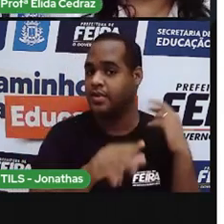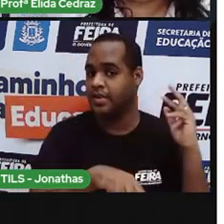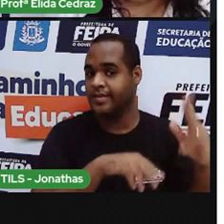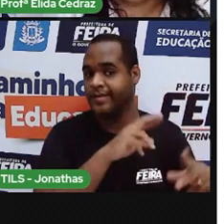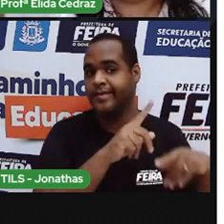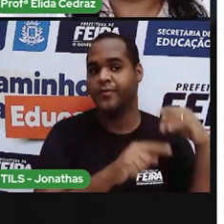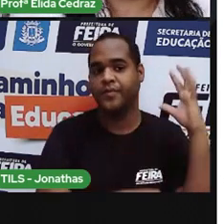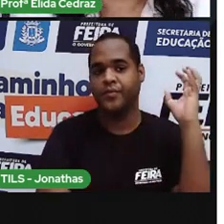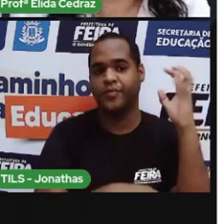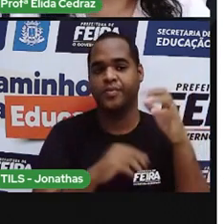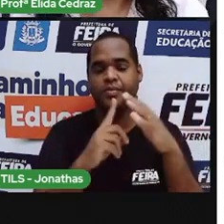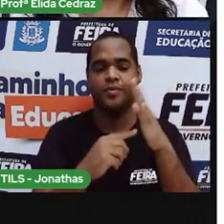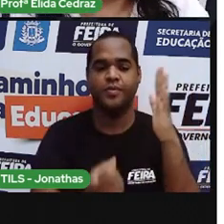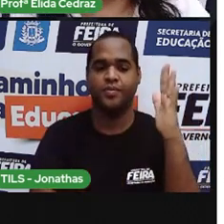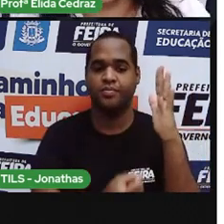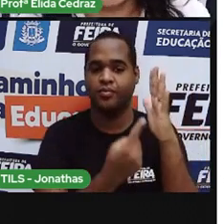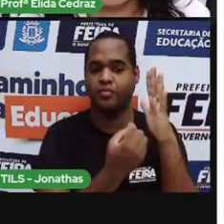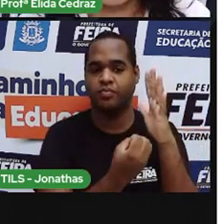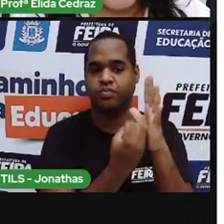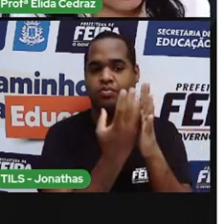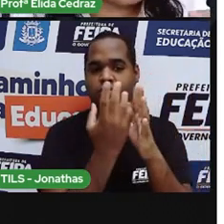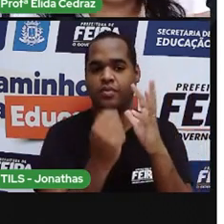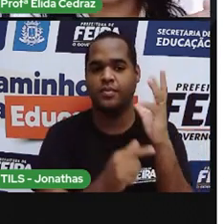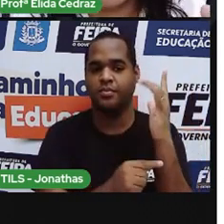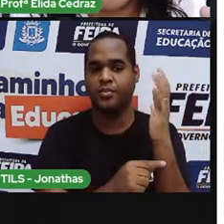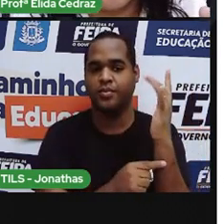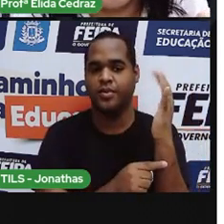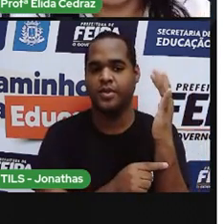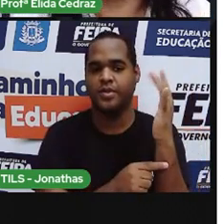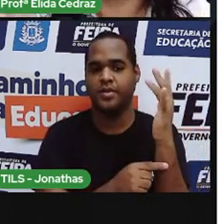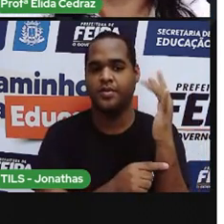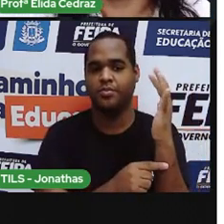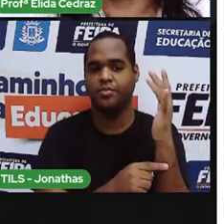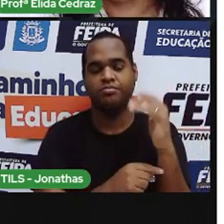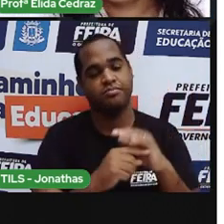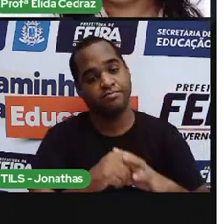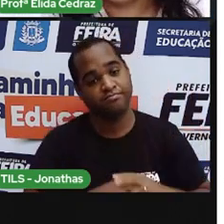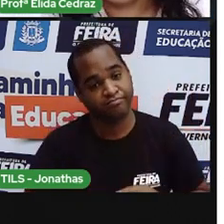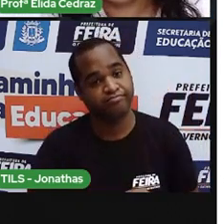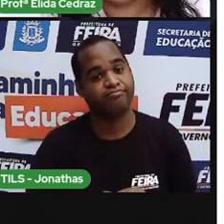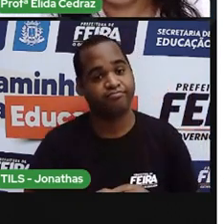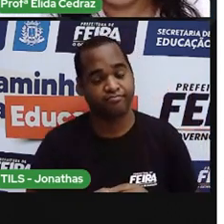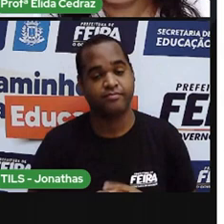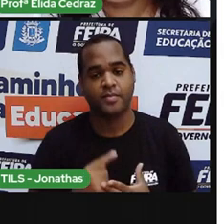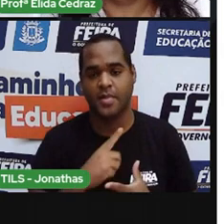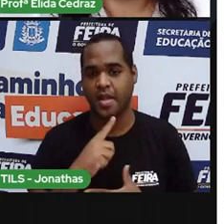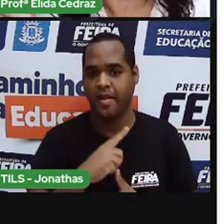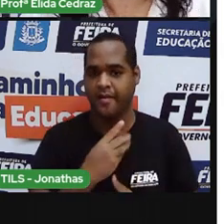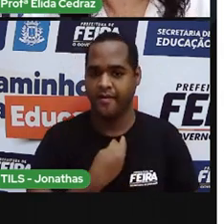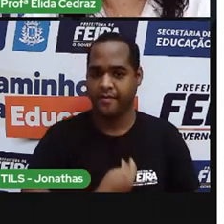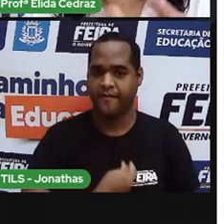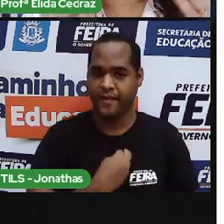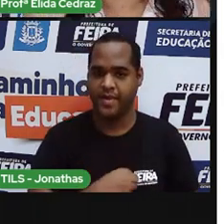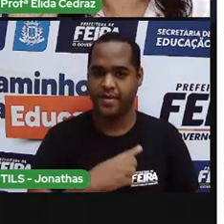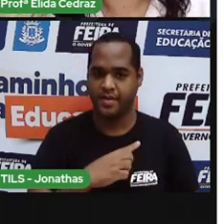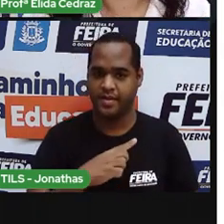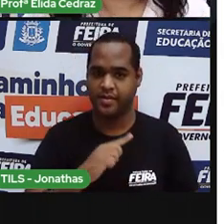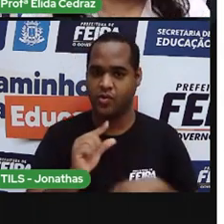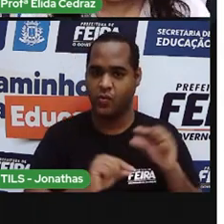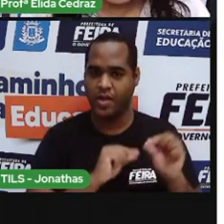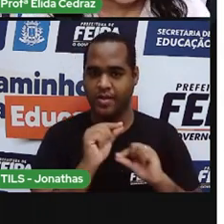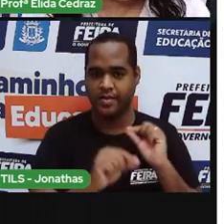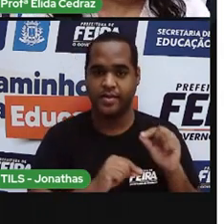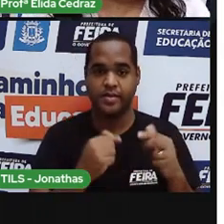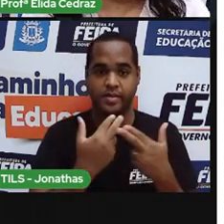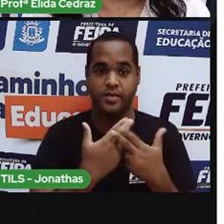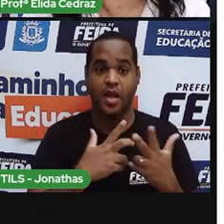o lampião. Tem gente na roça que chama de pipó, acendendo eles para clarear